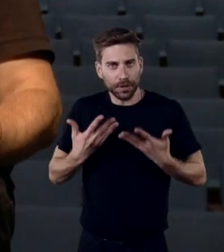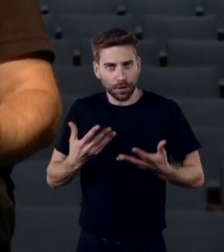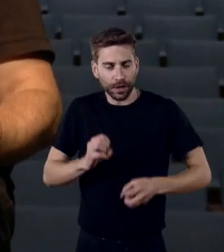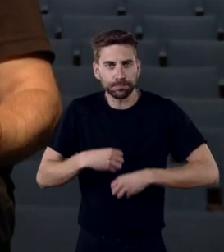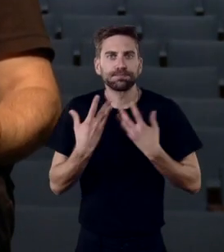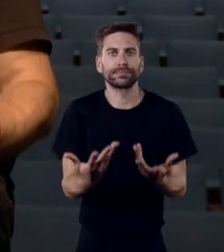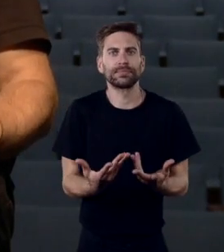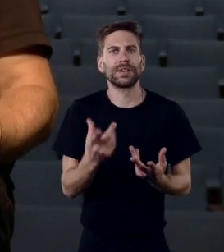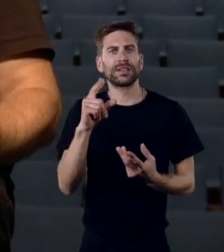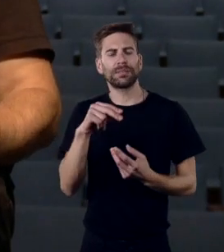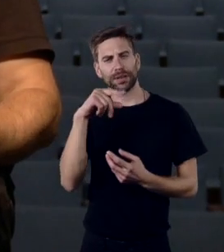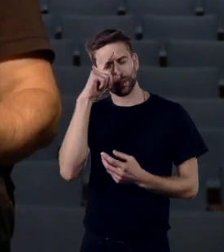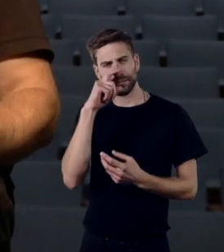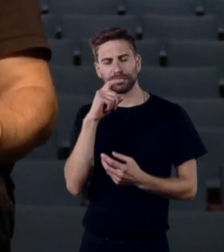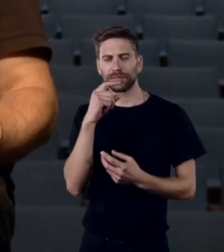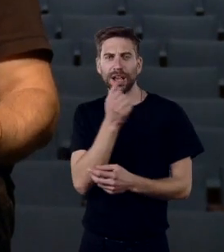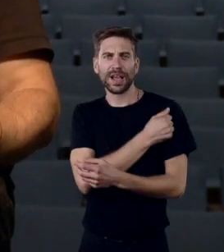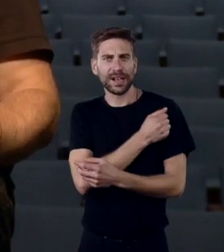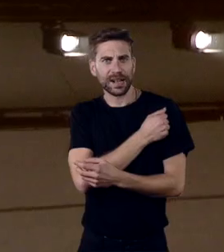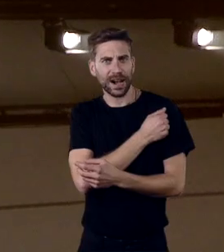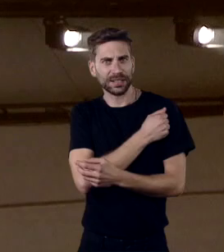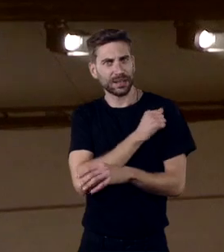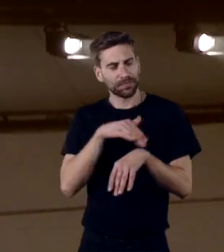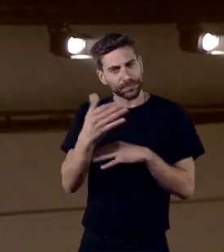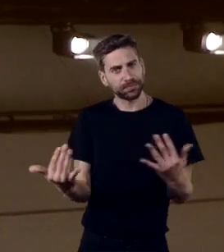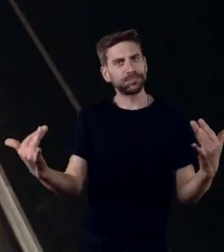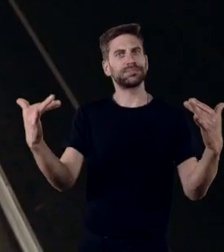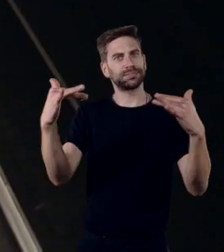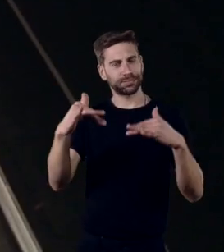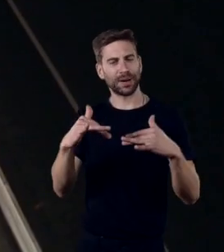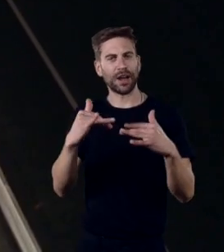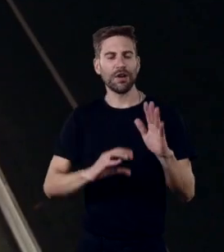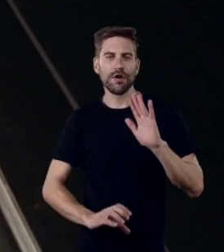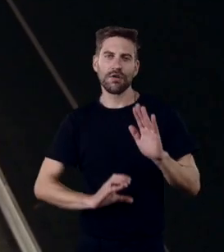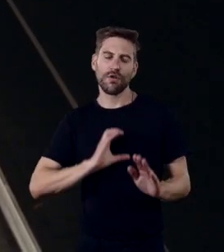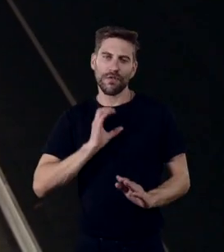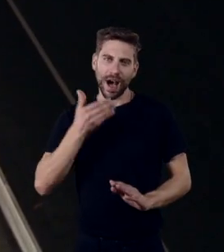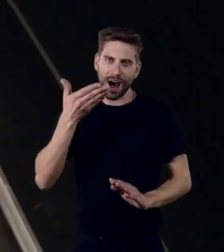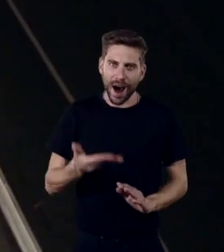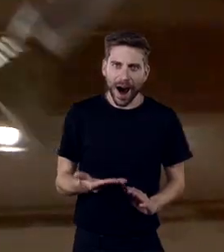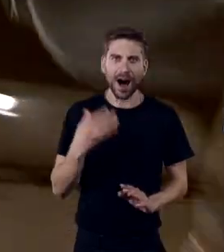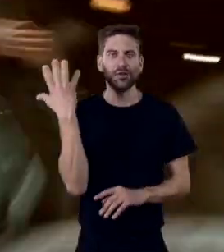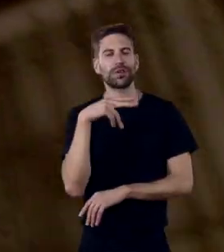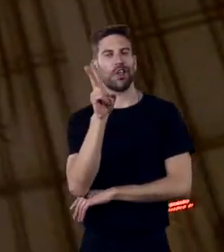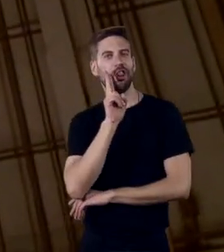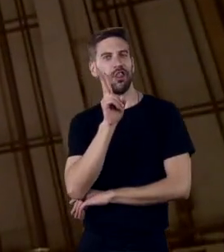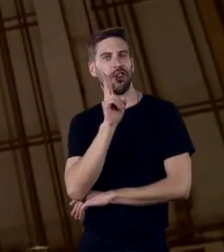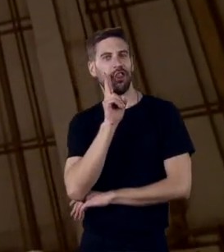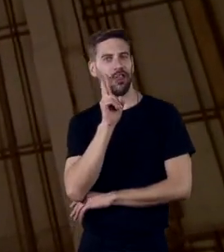aos eventos ao vivo, de voltarem a sair de casa, de terem confiança para sair de casa e assistirem a eventos culturais.